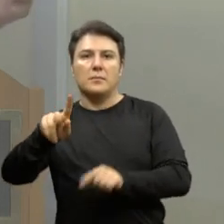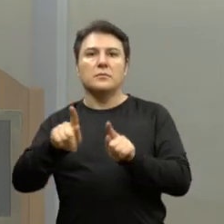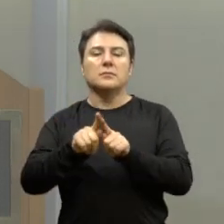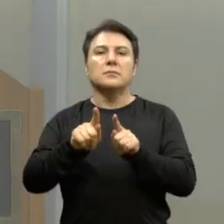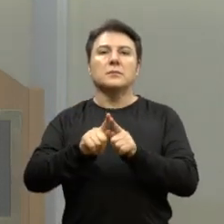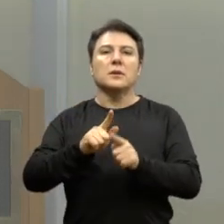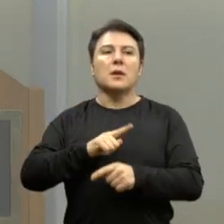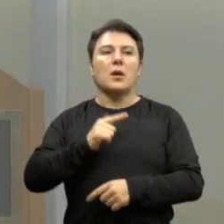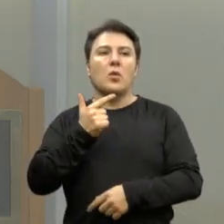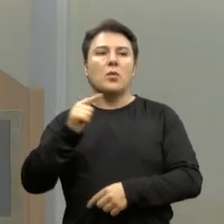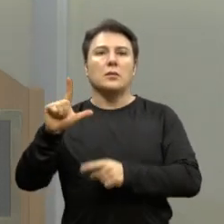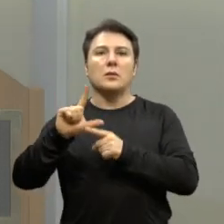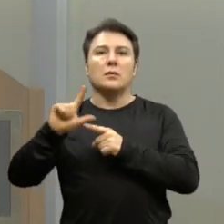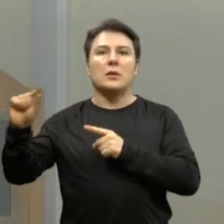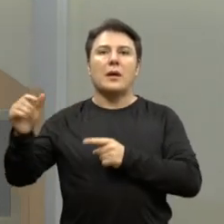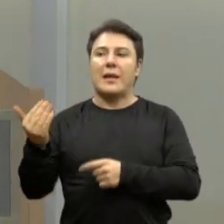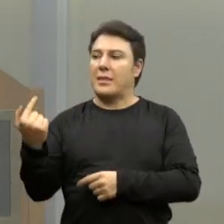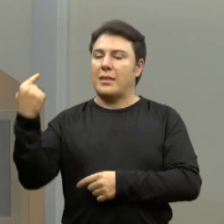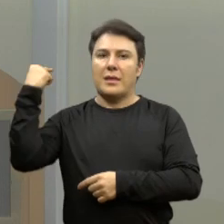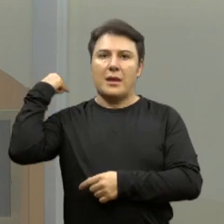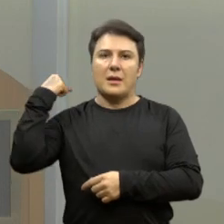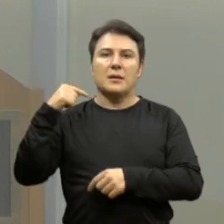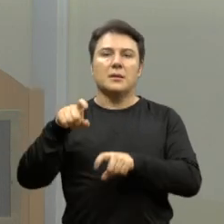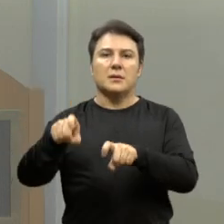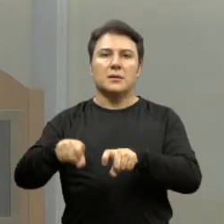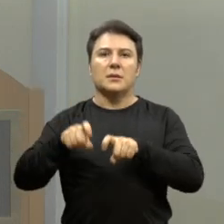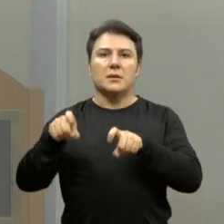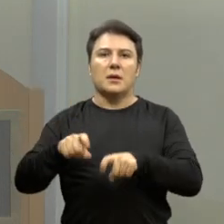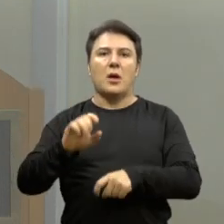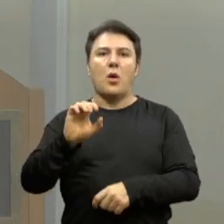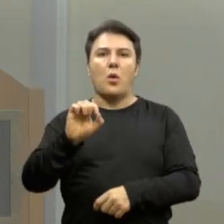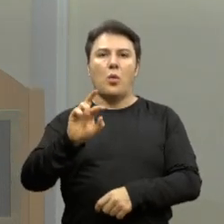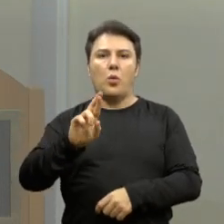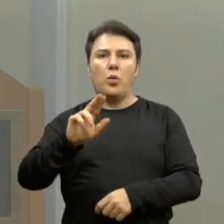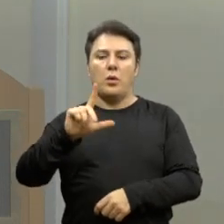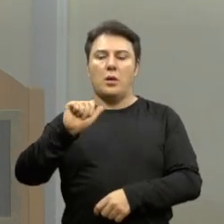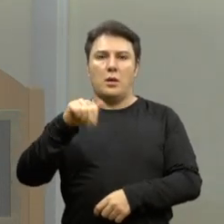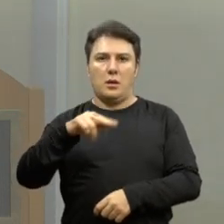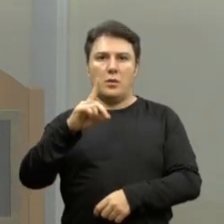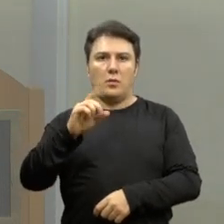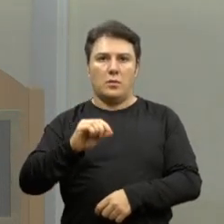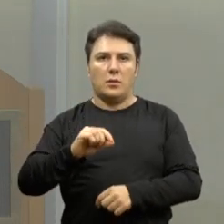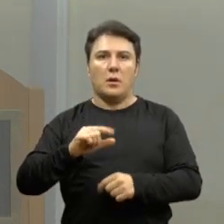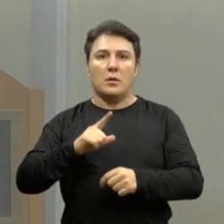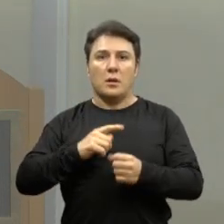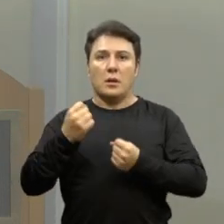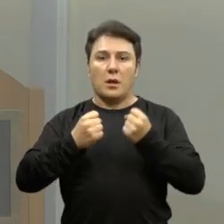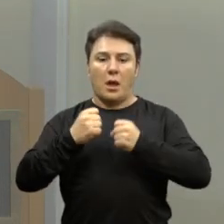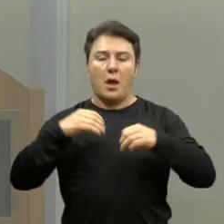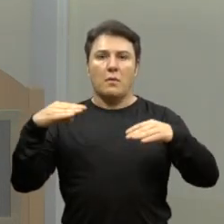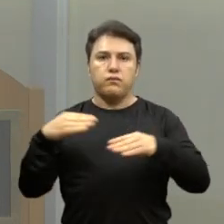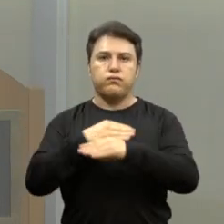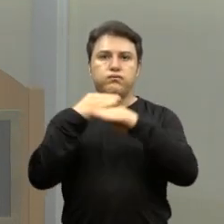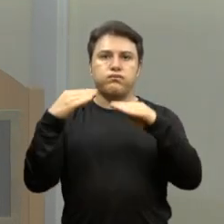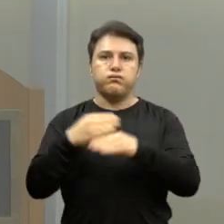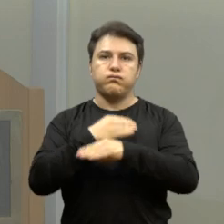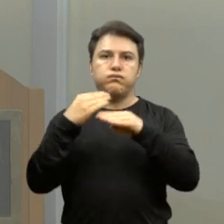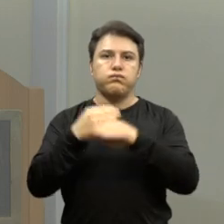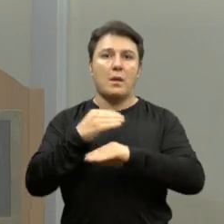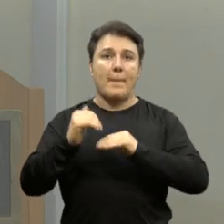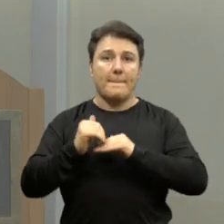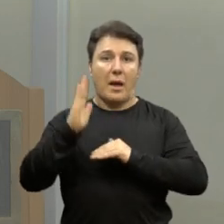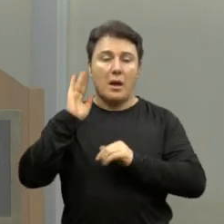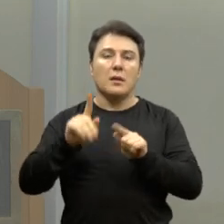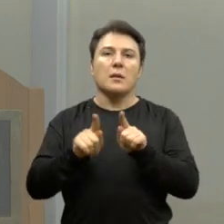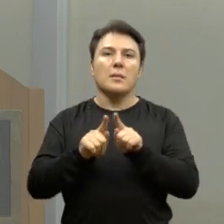saída atrás da chácara da Antônio Orlando, então ali o fluxo aumentou muito. Ele pode também ser uma